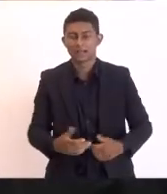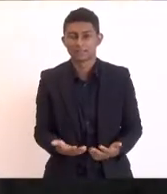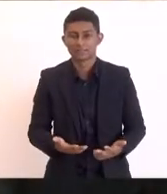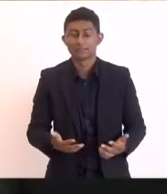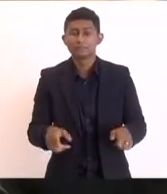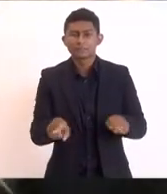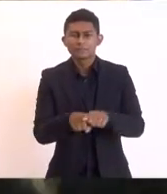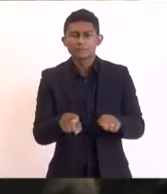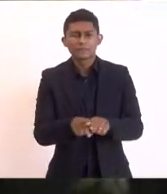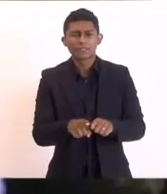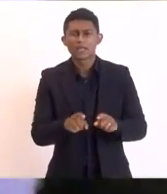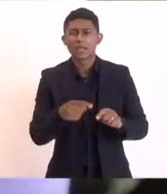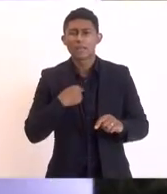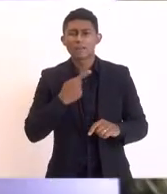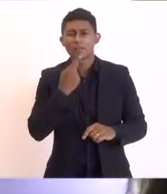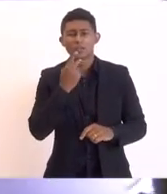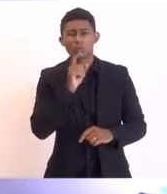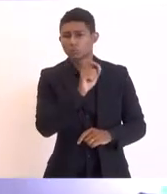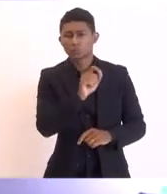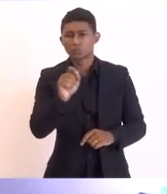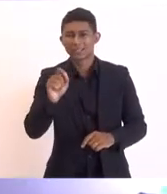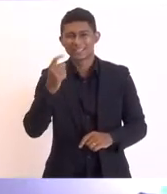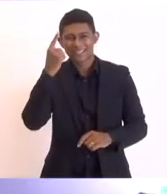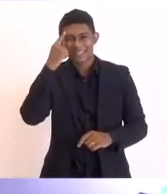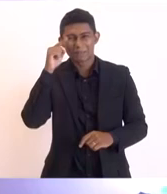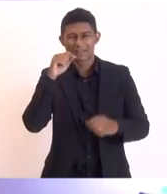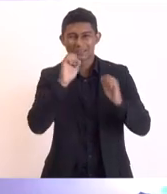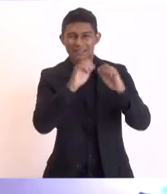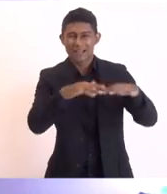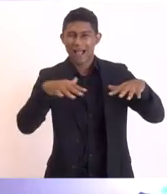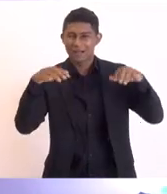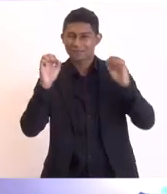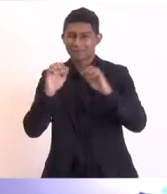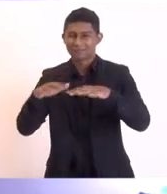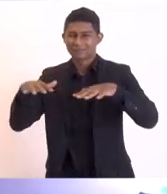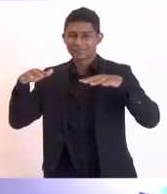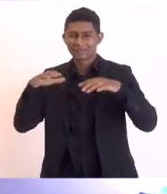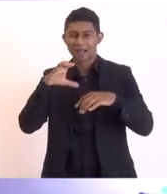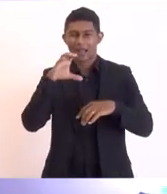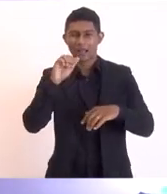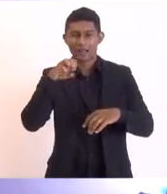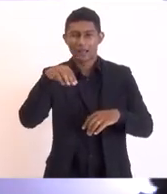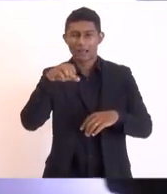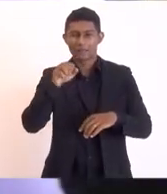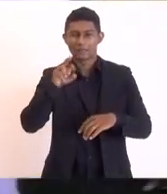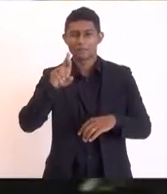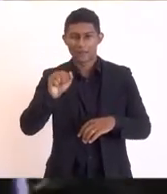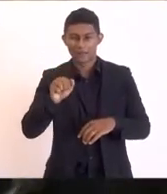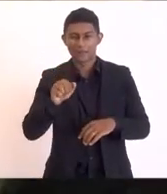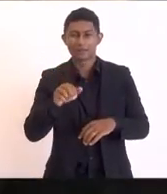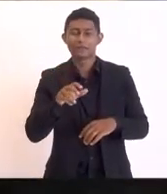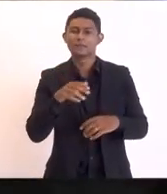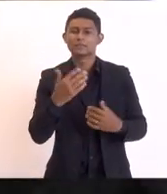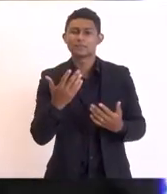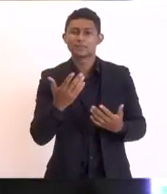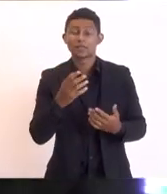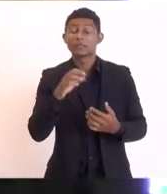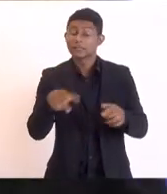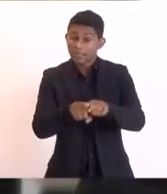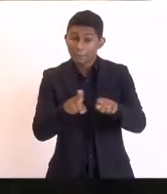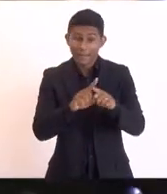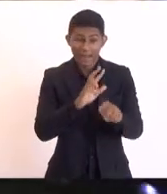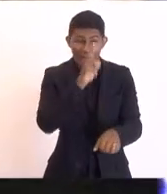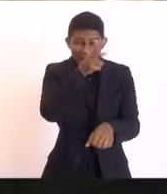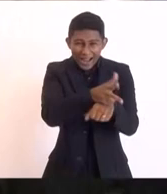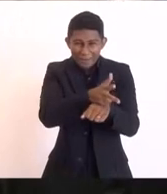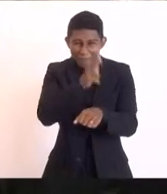aqui um exemplo está se falando de câmaras o que seriam essas câmaras sem inteligência artificial que as